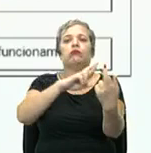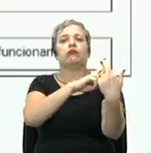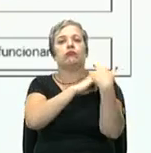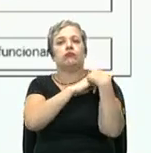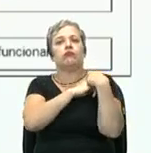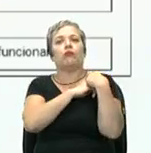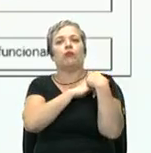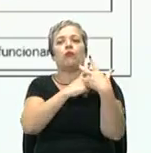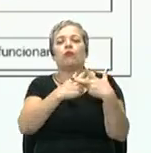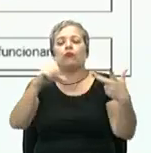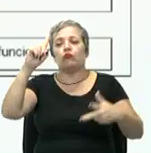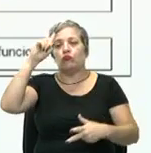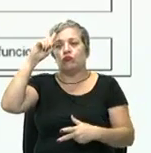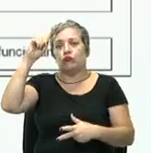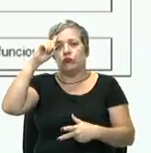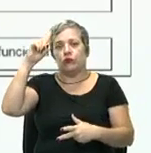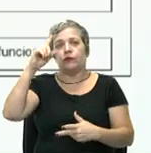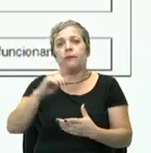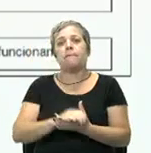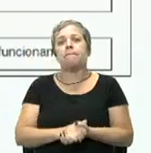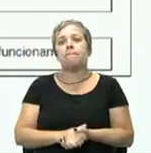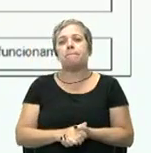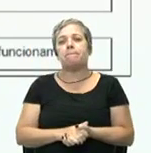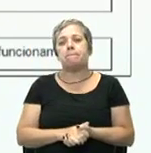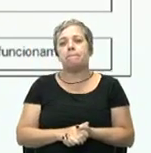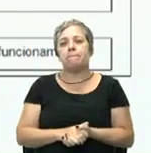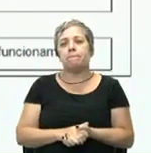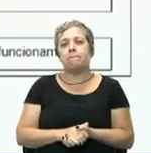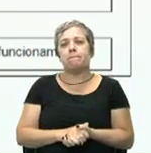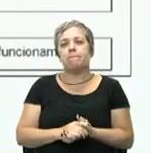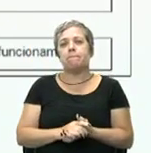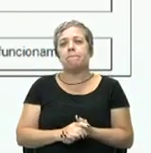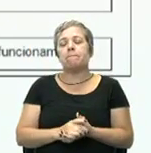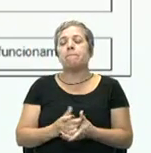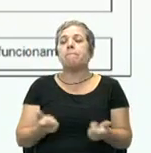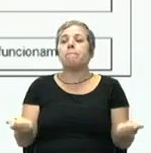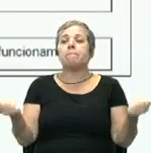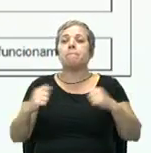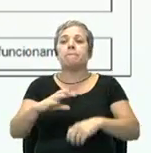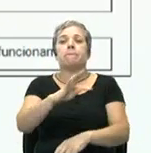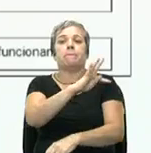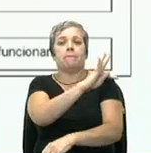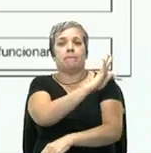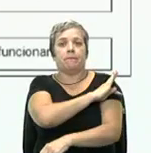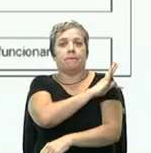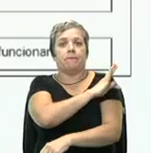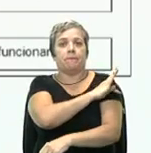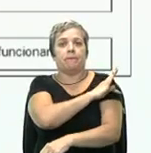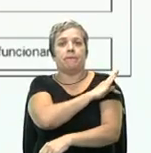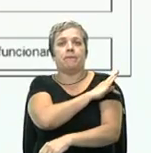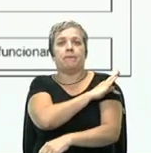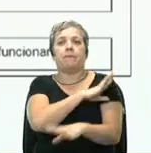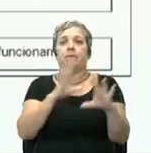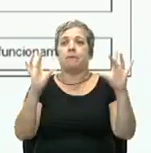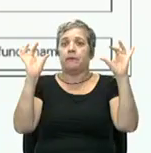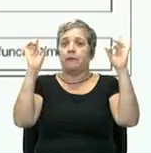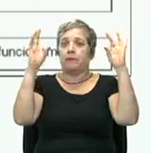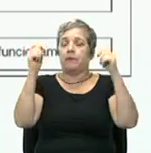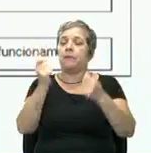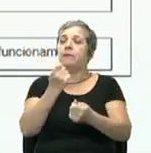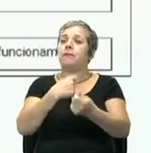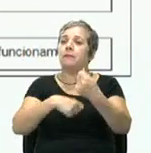Rotinas e procedimentos. Competência técnica e mérito. Especialização da